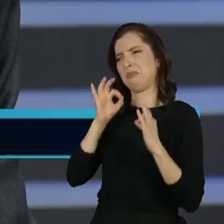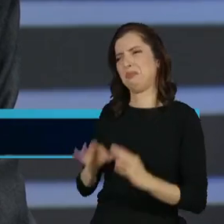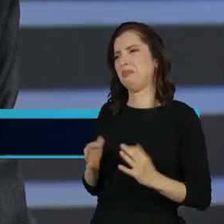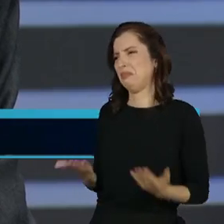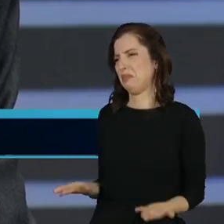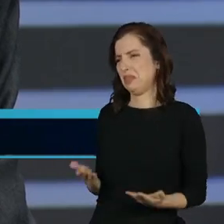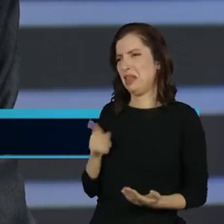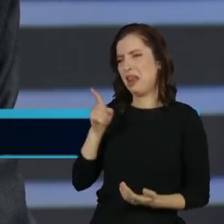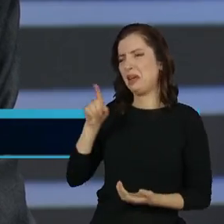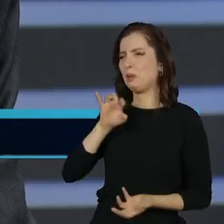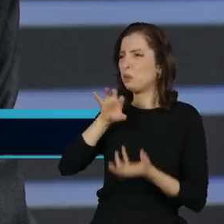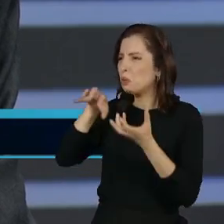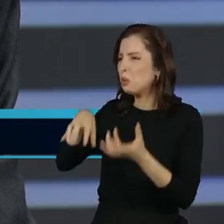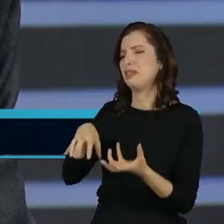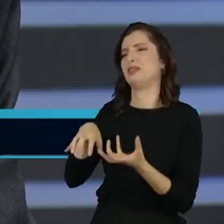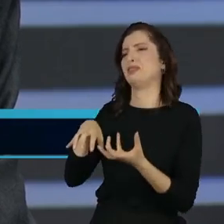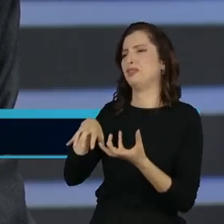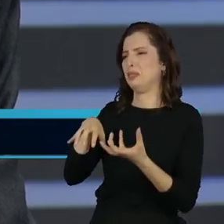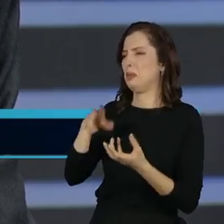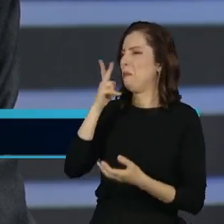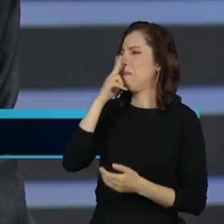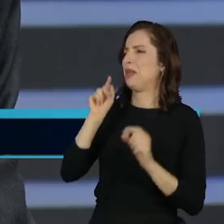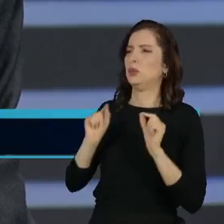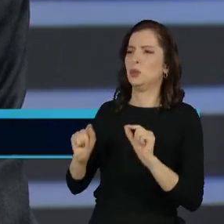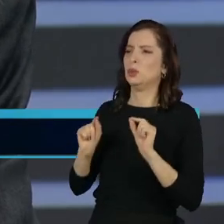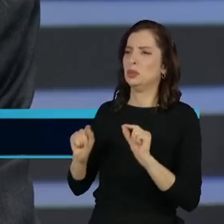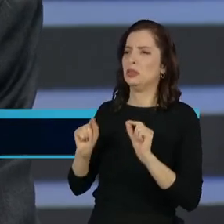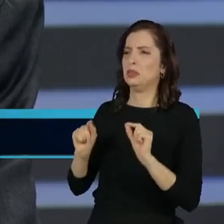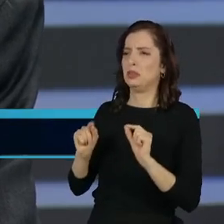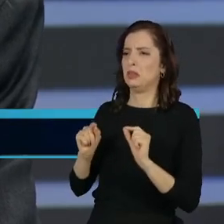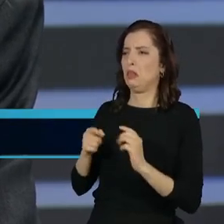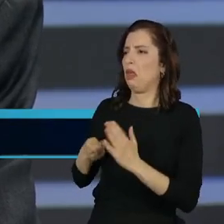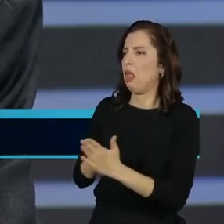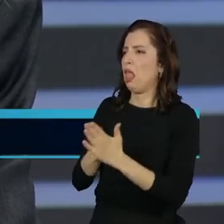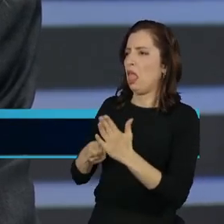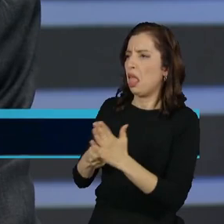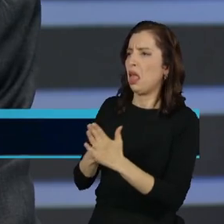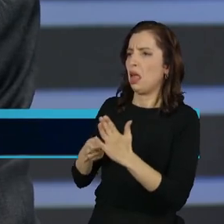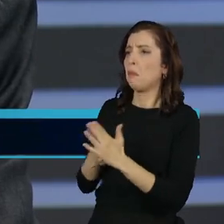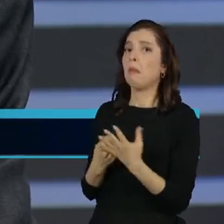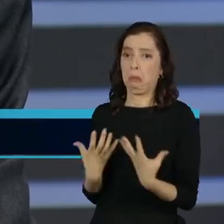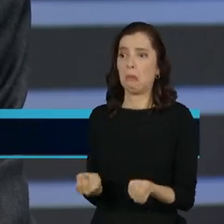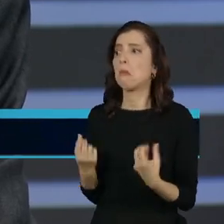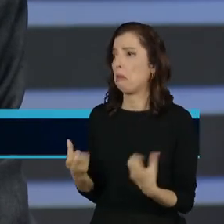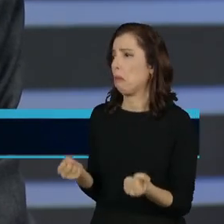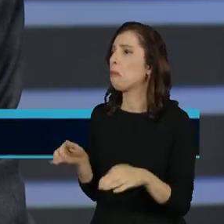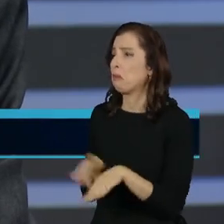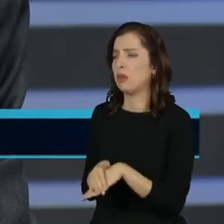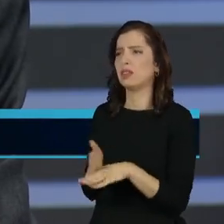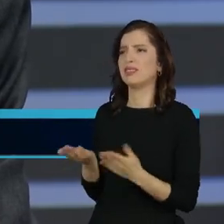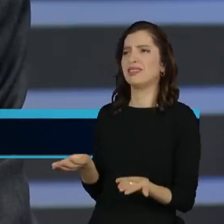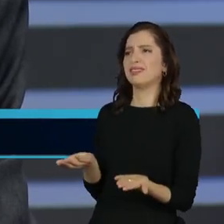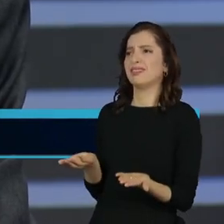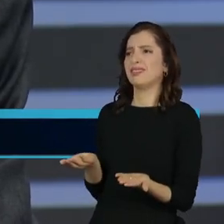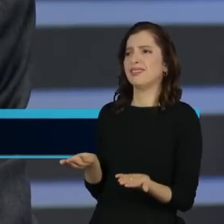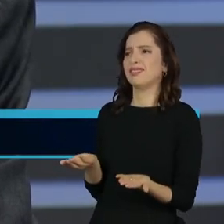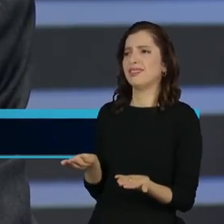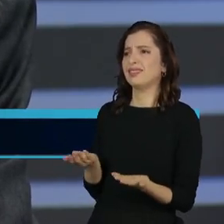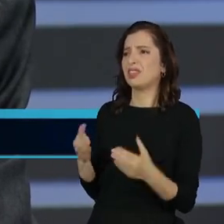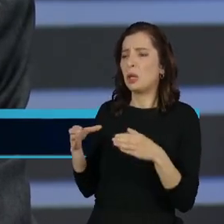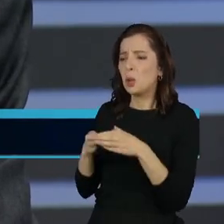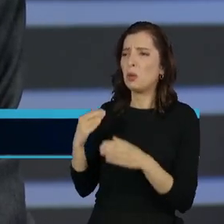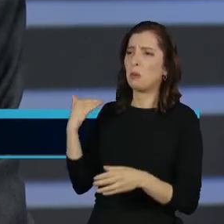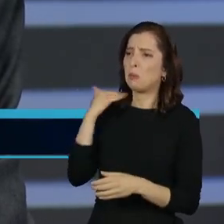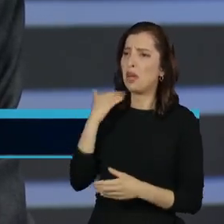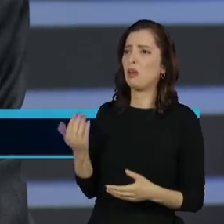que reage muito mais às pressões que sofrem dos grupos econômicos, banqueiros, agronegócio, e até